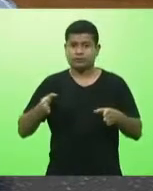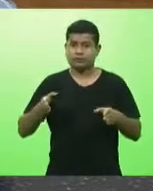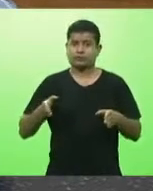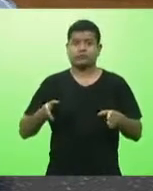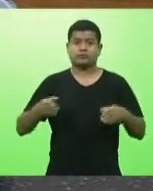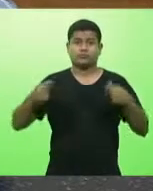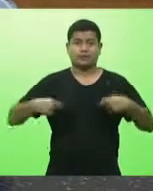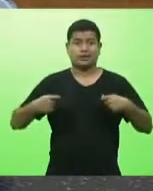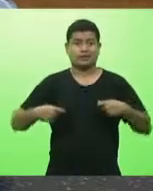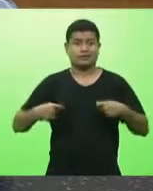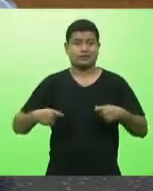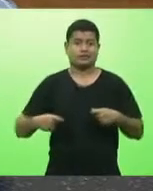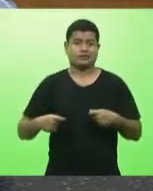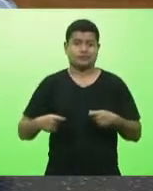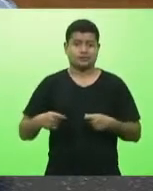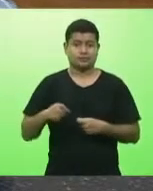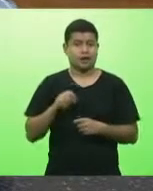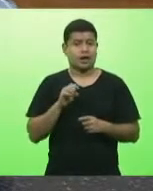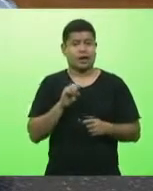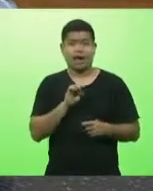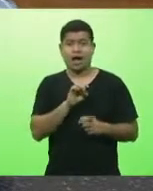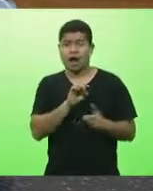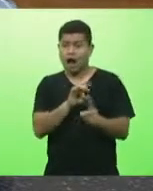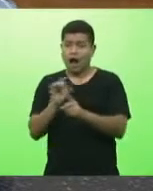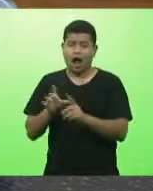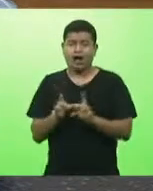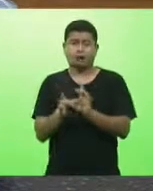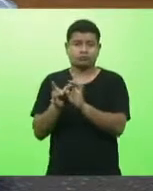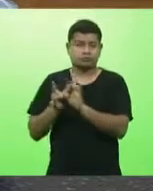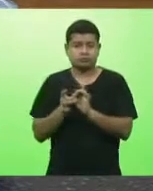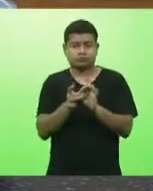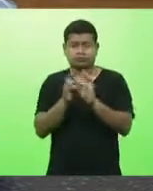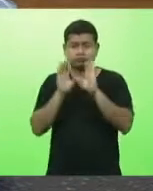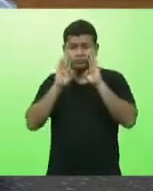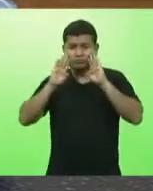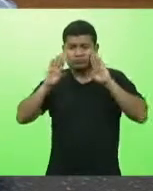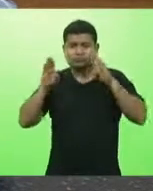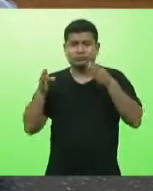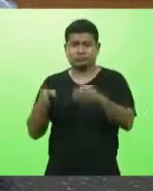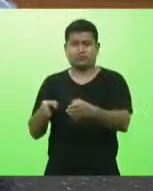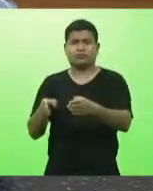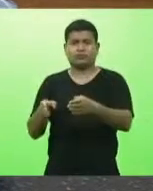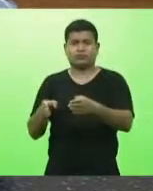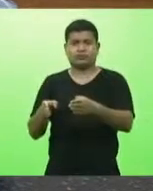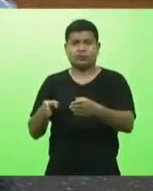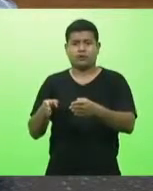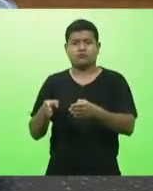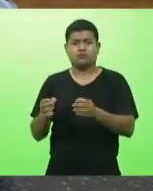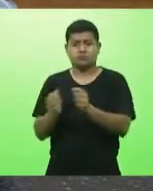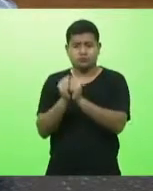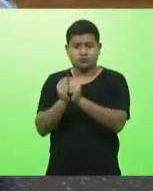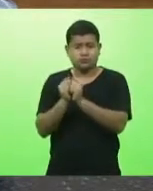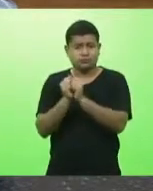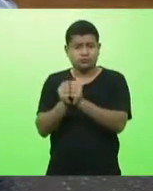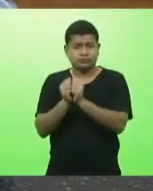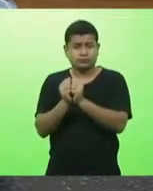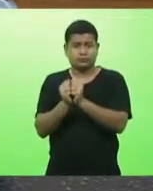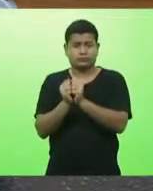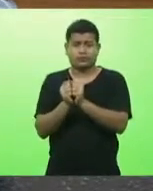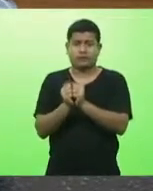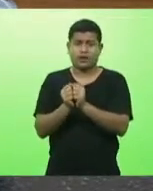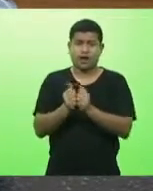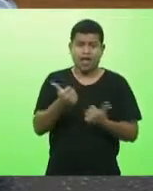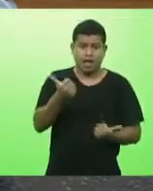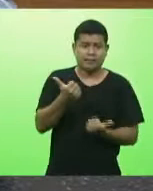caminharmos todos na mesma na mesma direção e apoiarmos